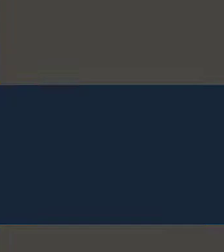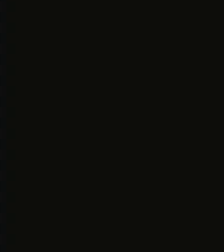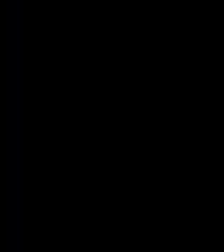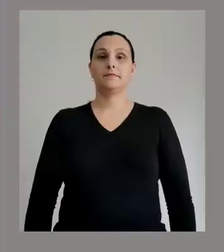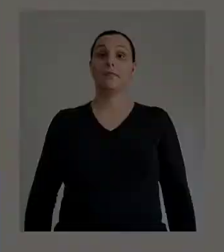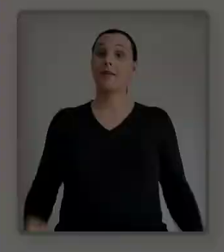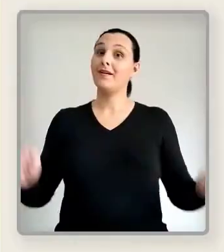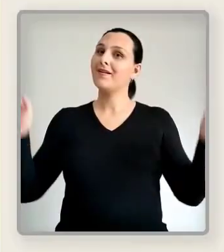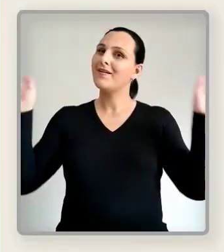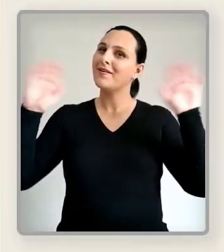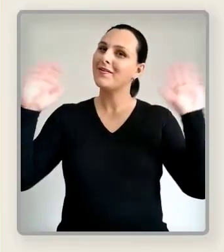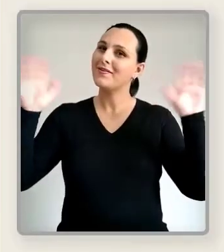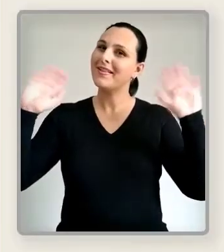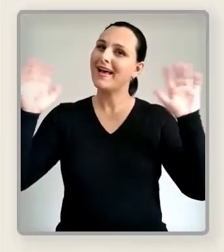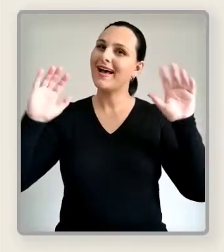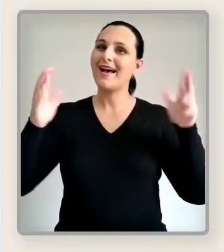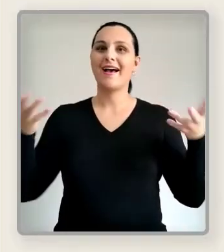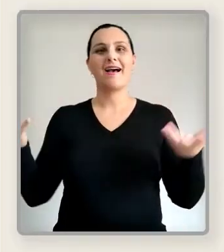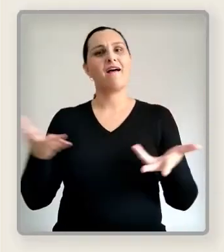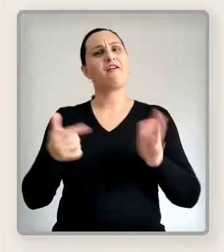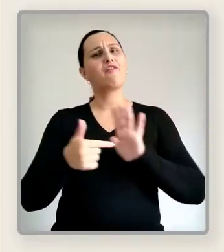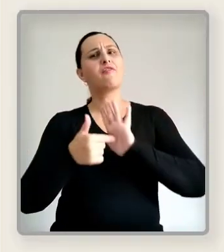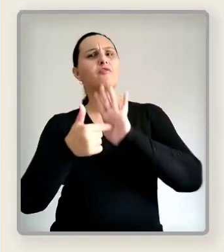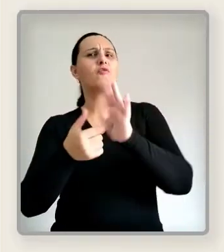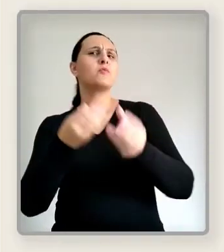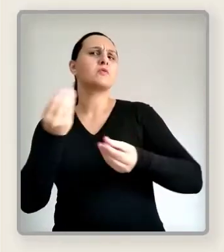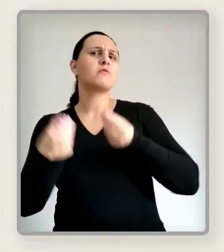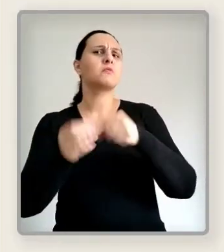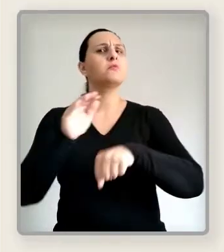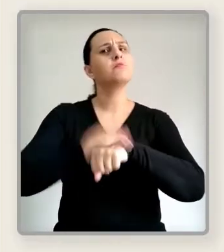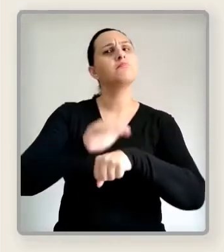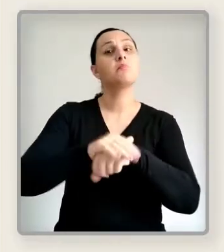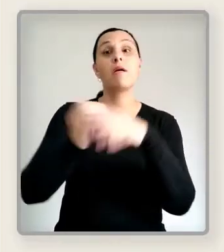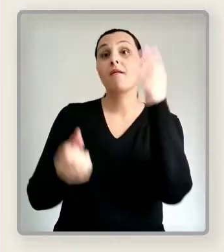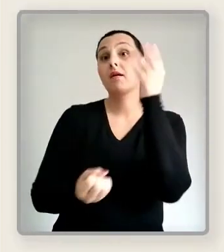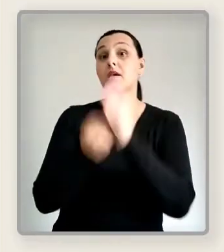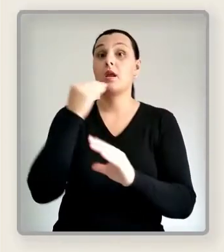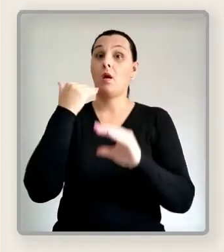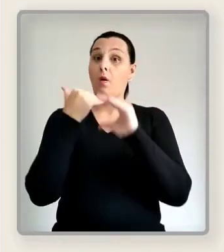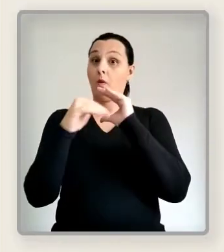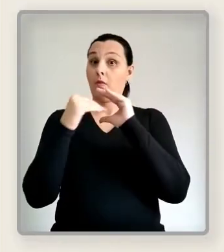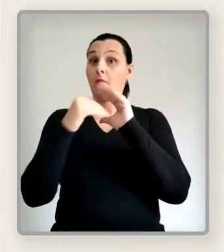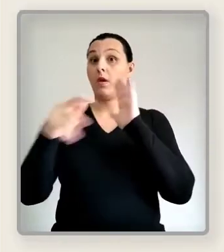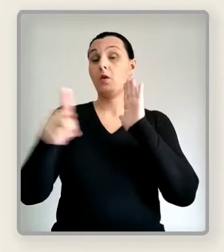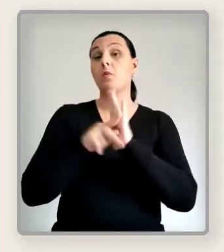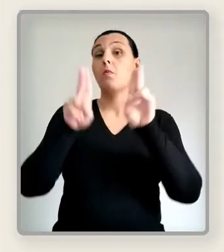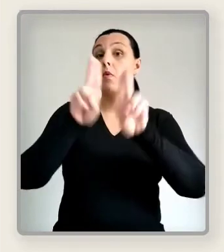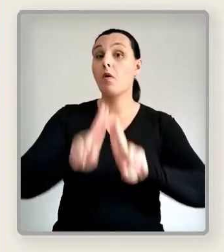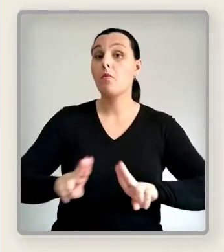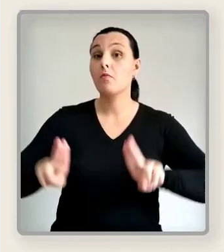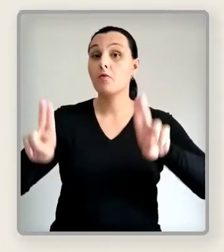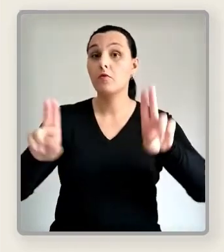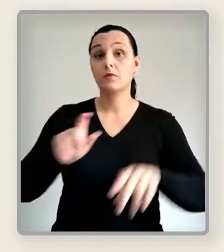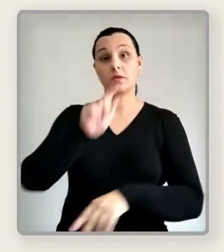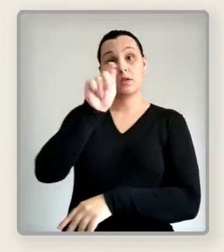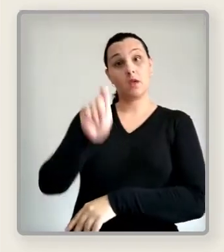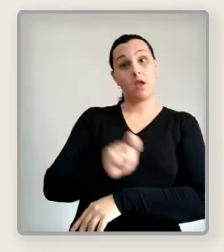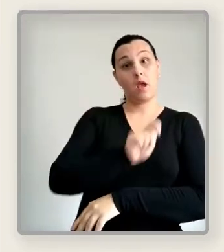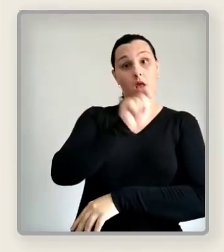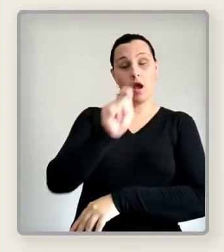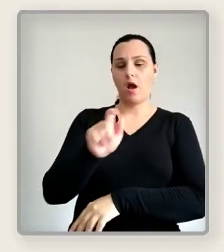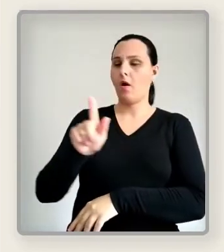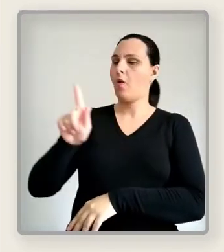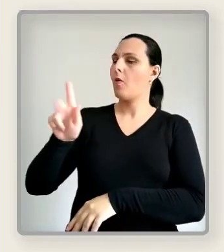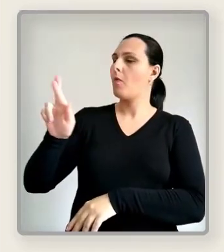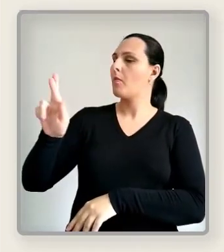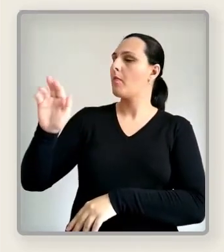Para vocês como é feito para se criar o e-mail institucional arroba grade.ufsc.br Vamos